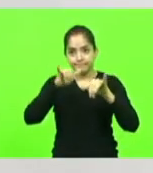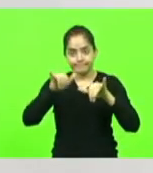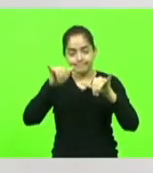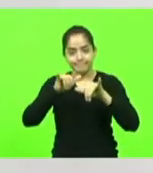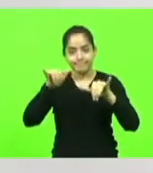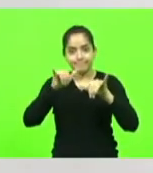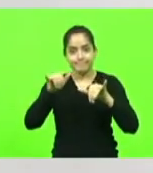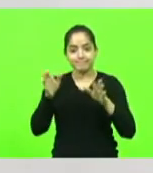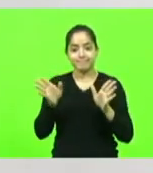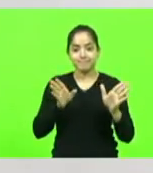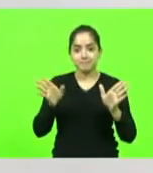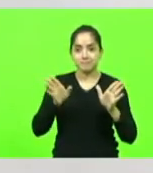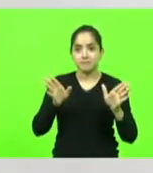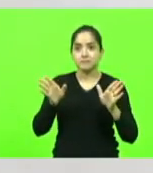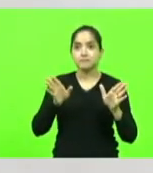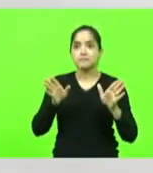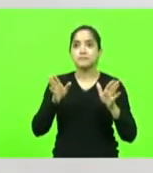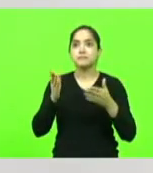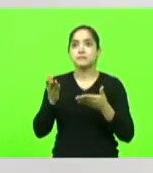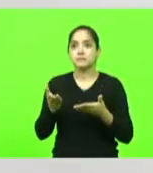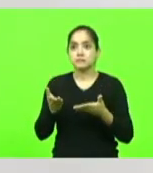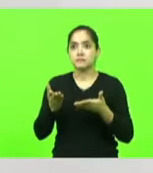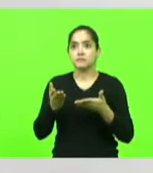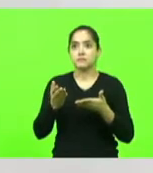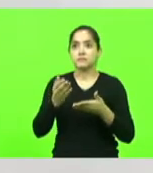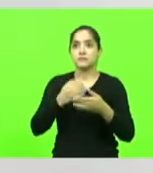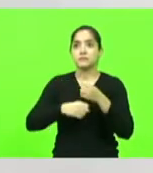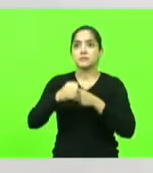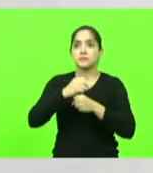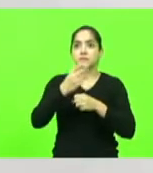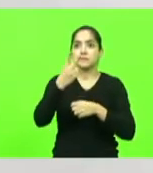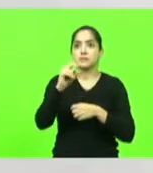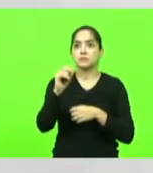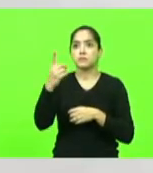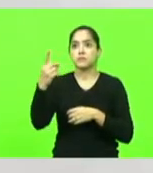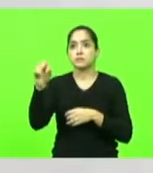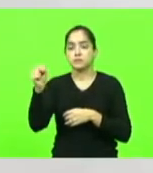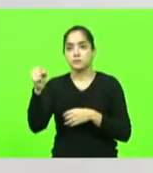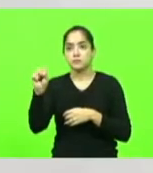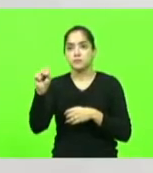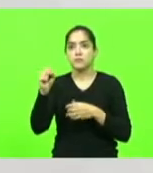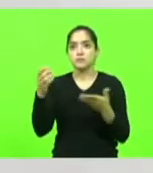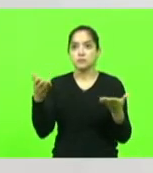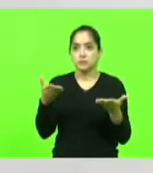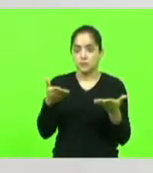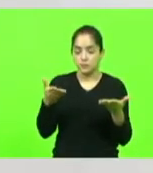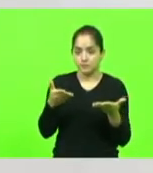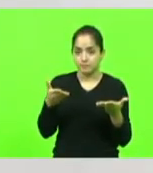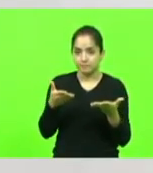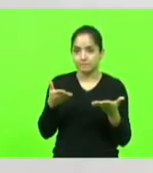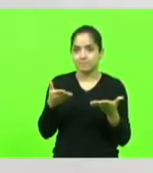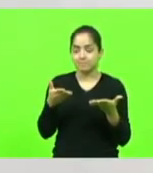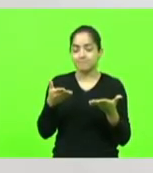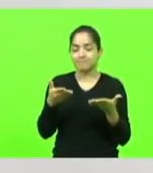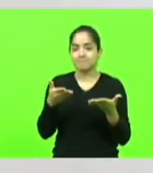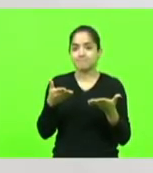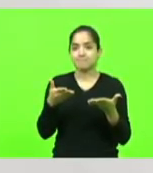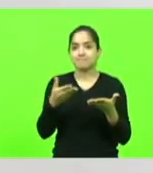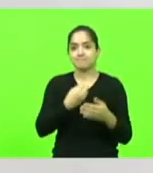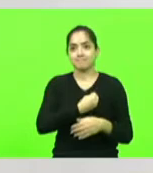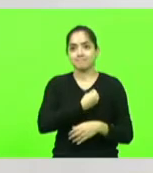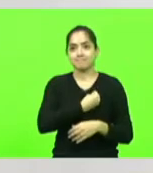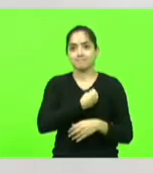lá que ele foi concebido, em 2018. E hoje nos honra com a sua presença.